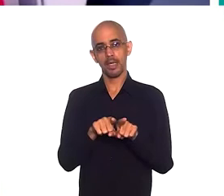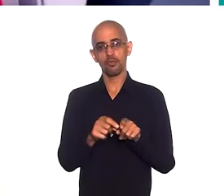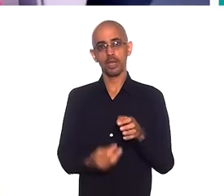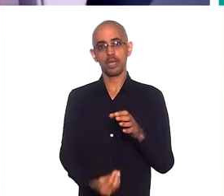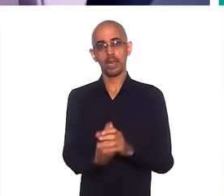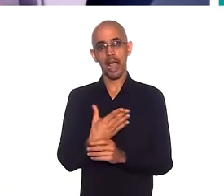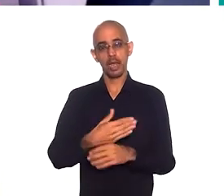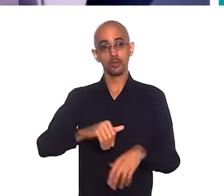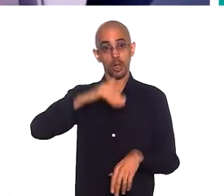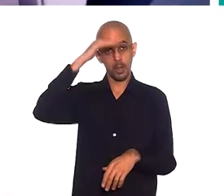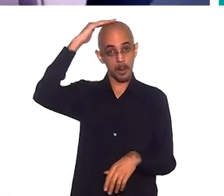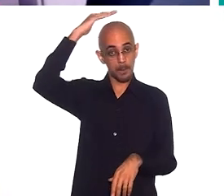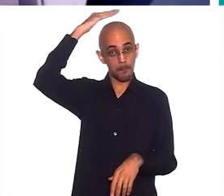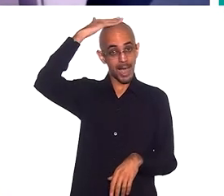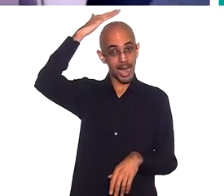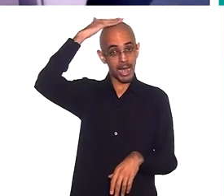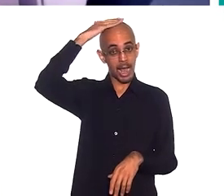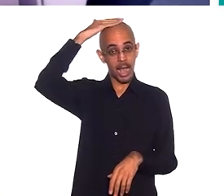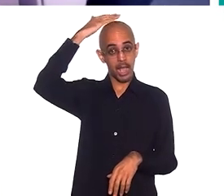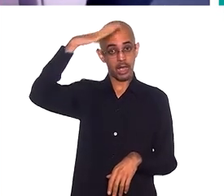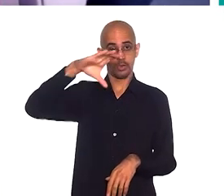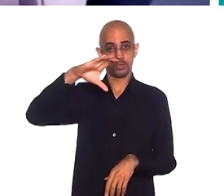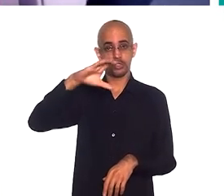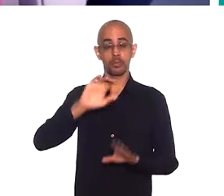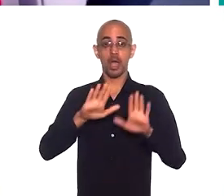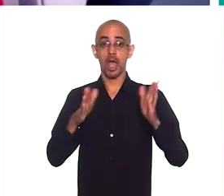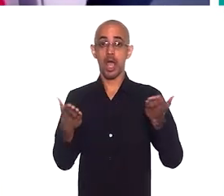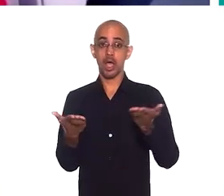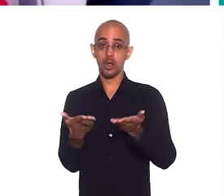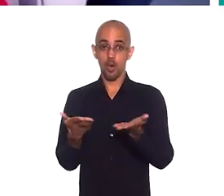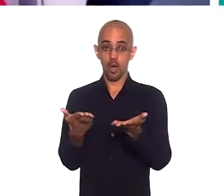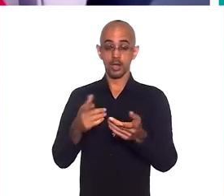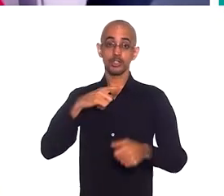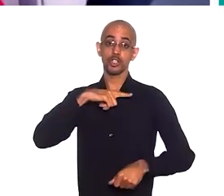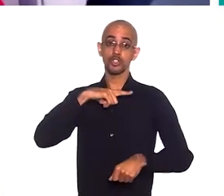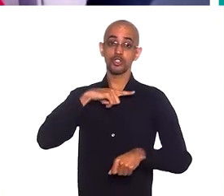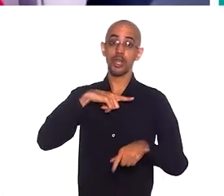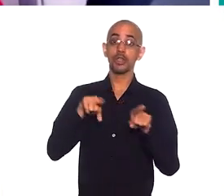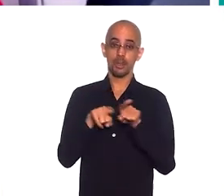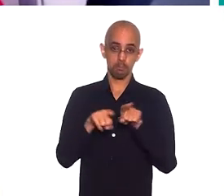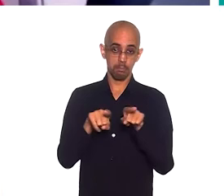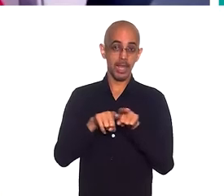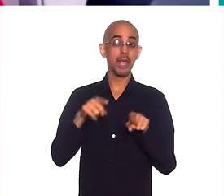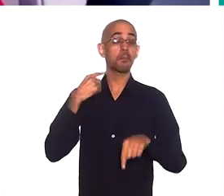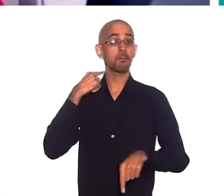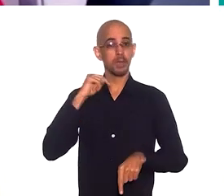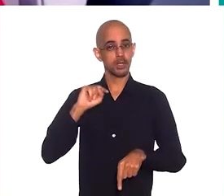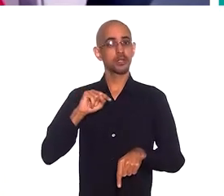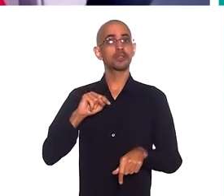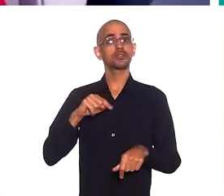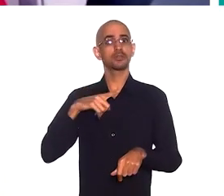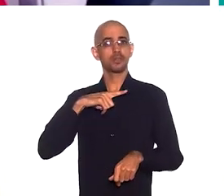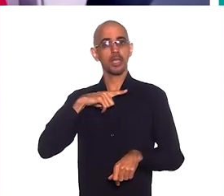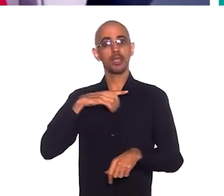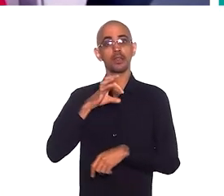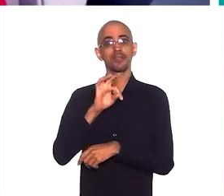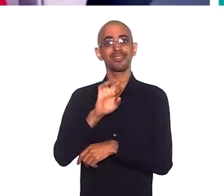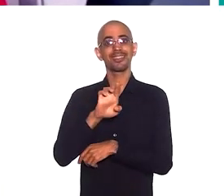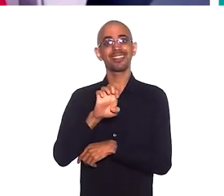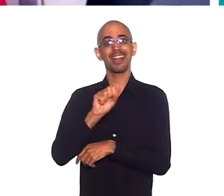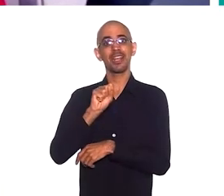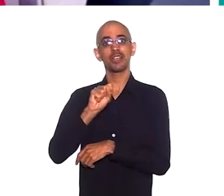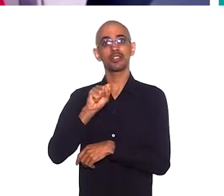Brasil pelo Paraná, mas hoje em dia nós temos na Zona da Mata vários bancos Cressol, né?